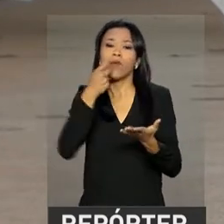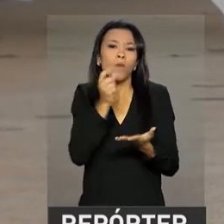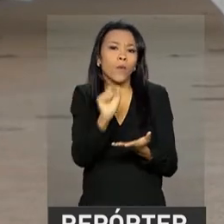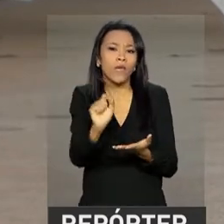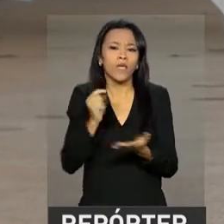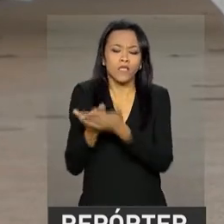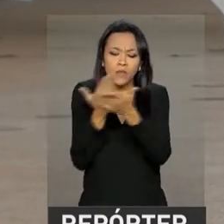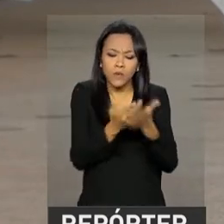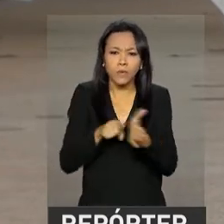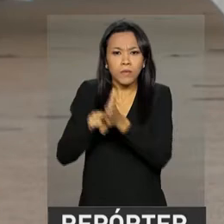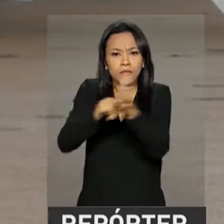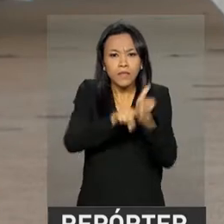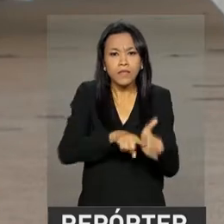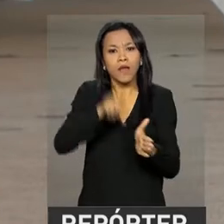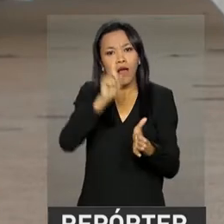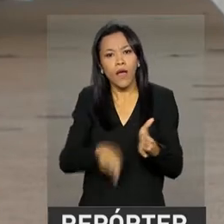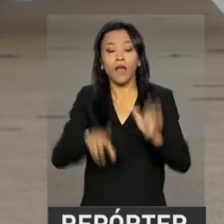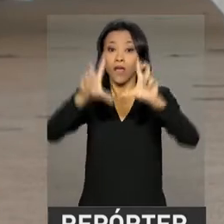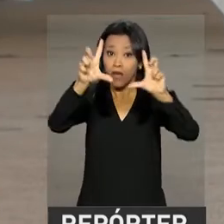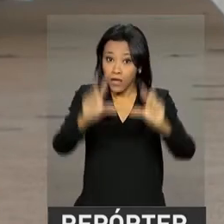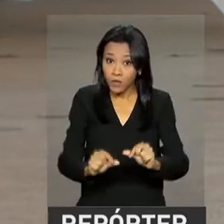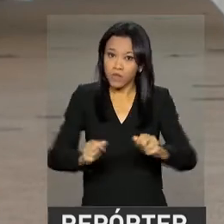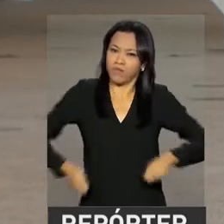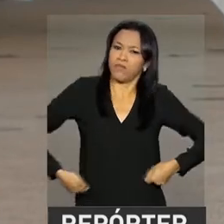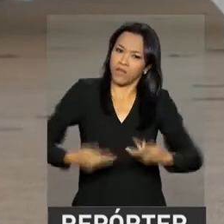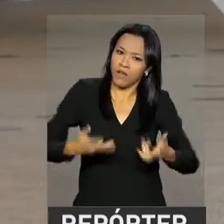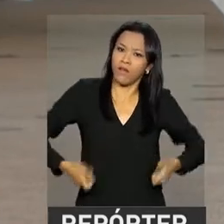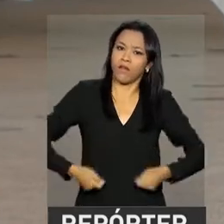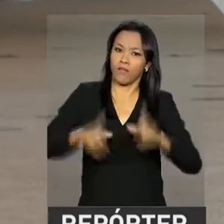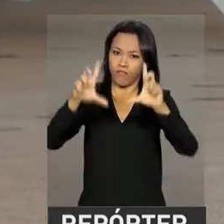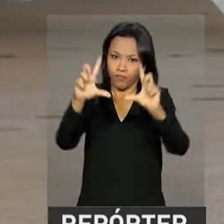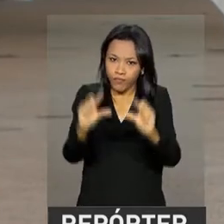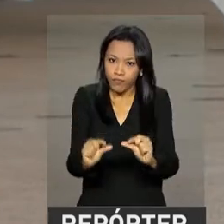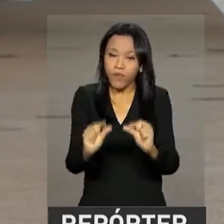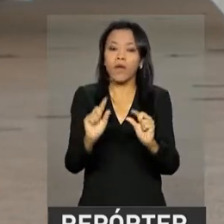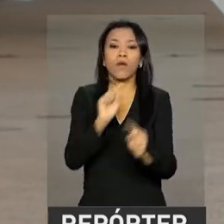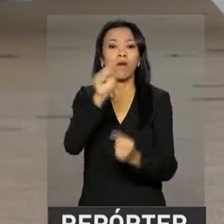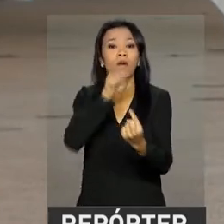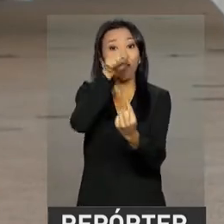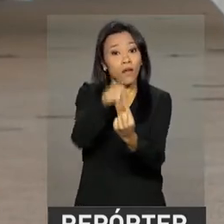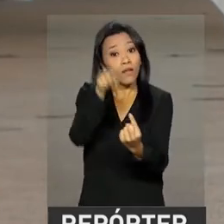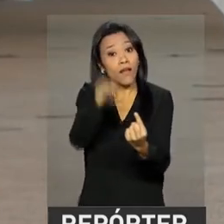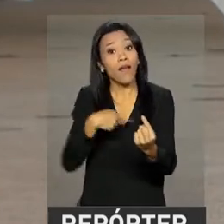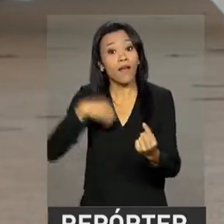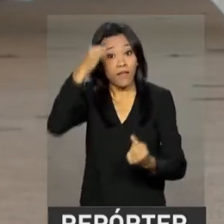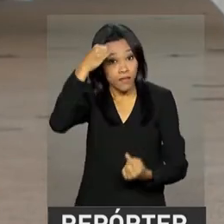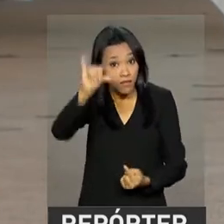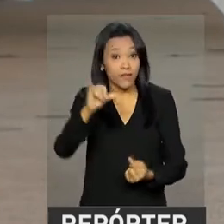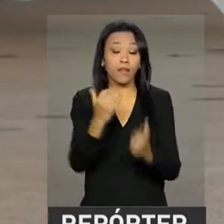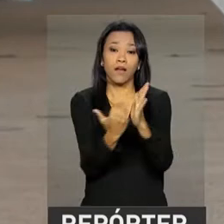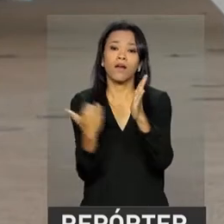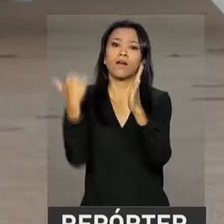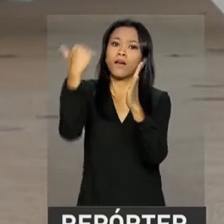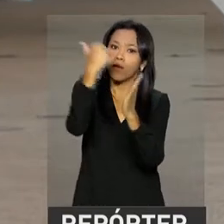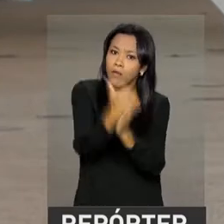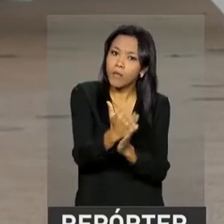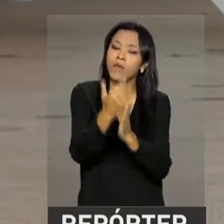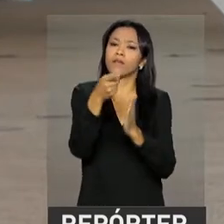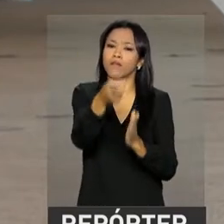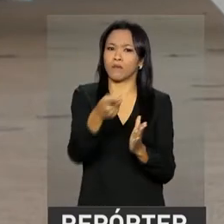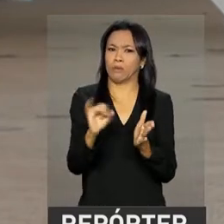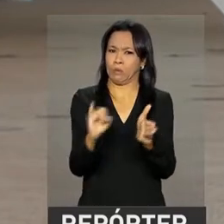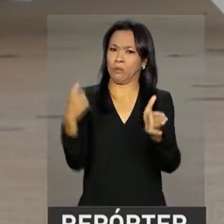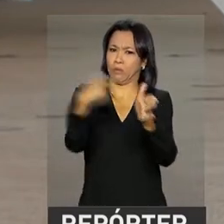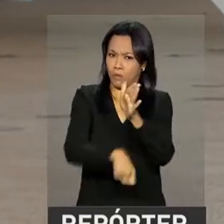principalmente no corte de despesas e redução de gastos, na tentativa justamente de evitar o aumento da carga tributária brasileira.